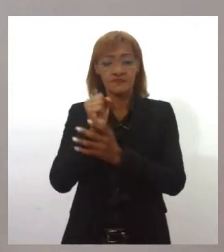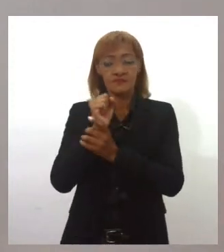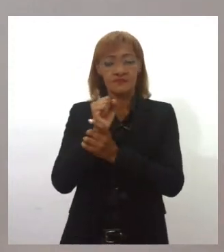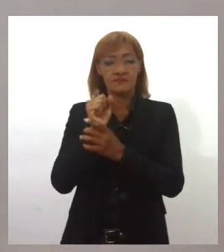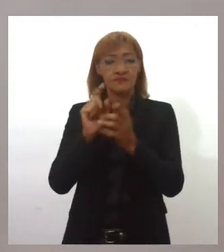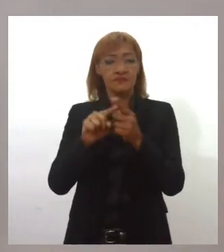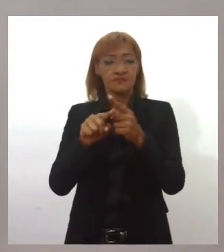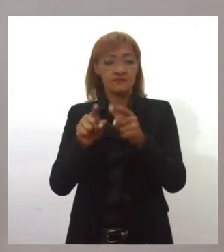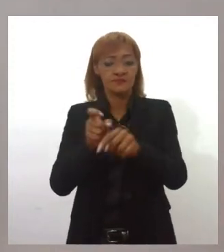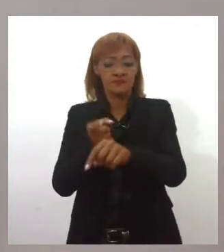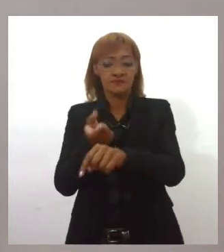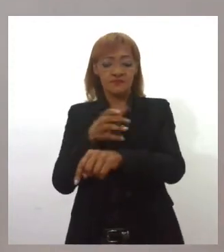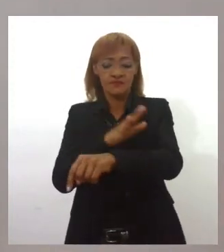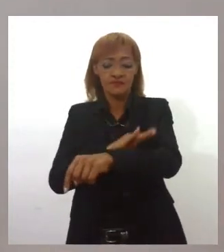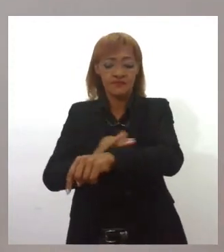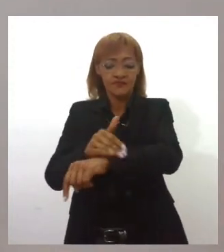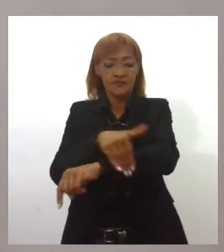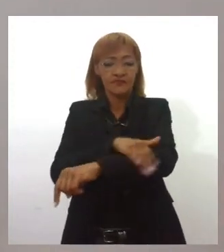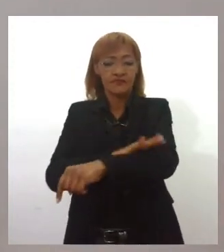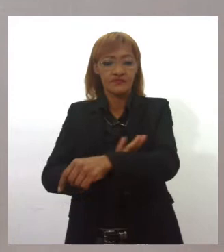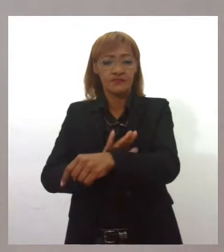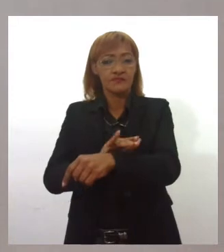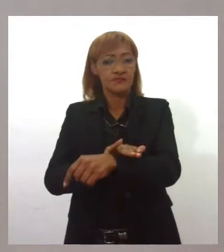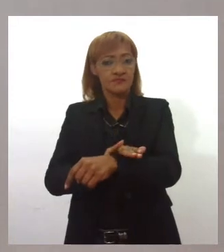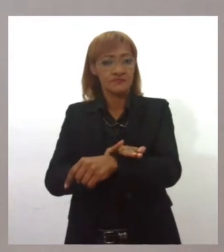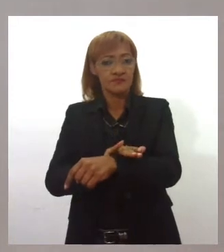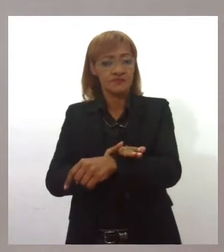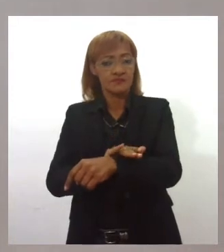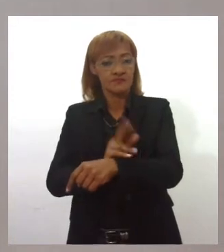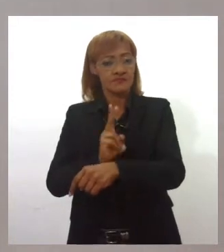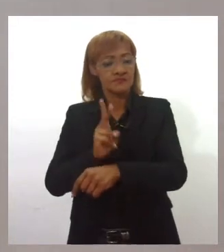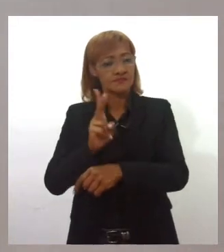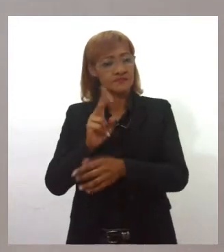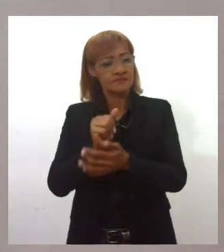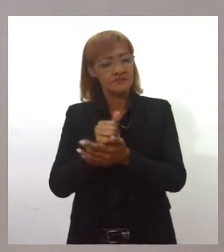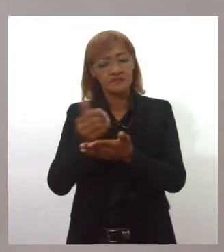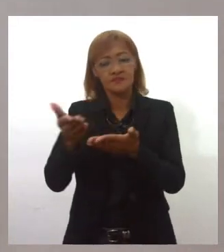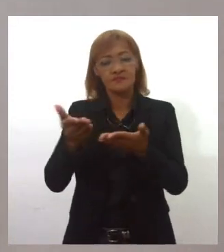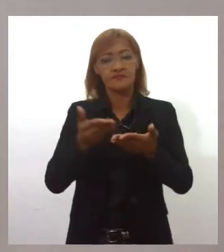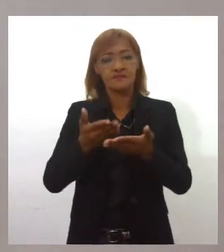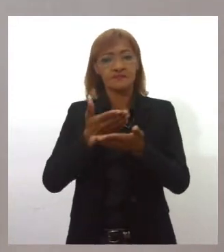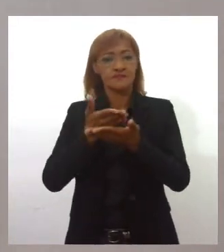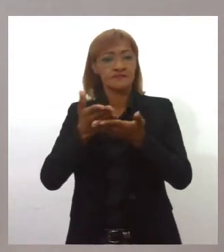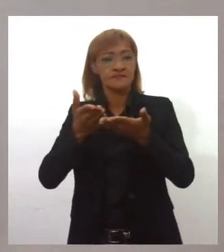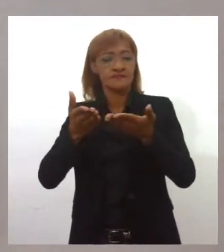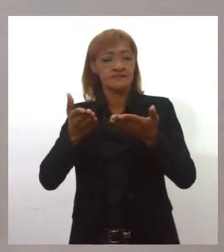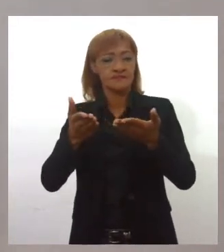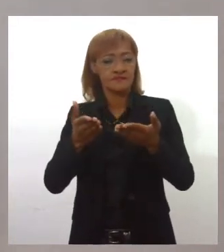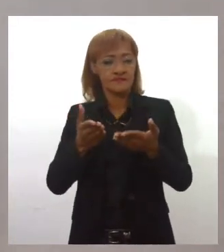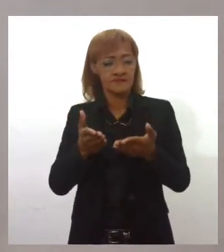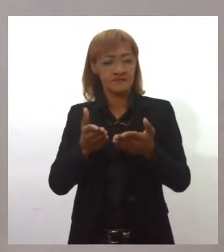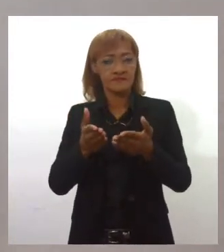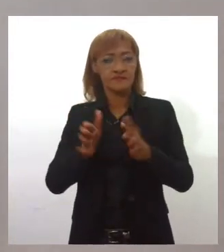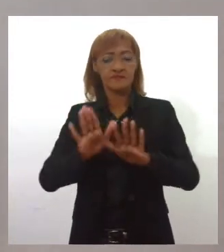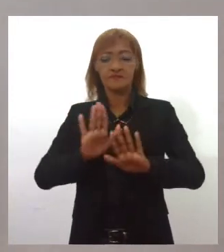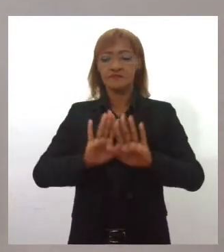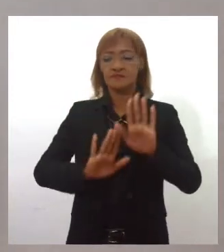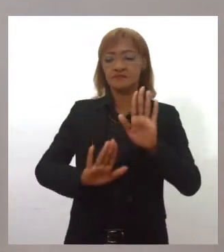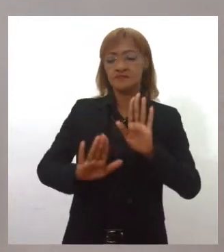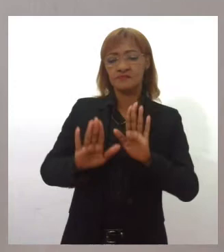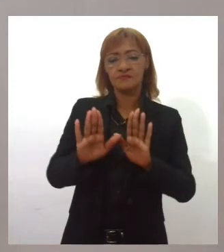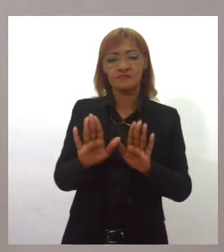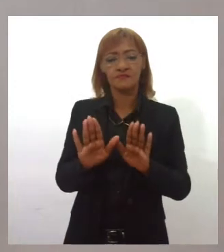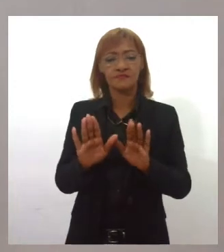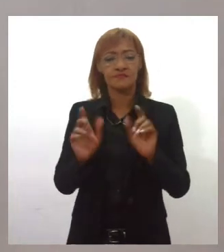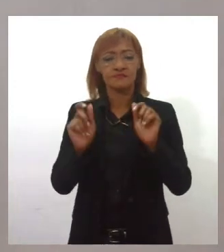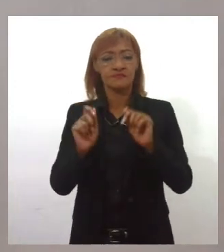solar físico, que não pode faltar, tá bom? Então, convido todos vocês a se cuidarem e a promover